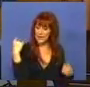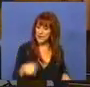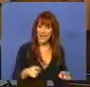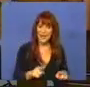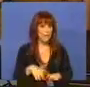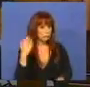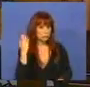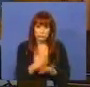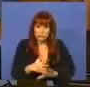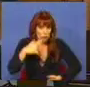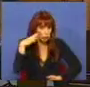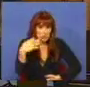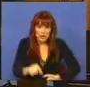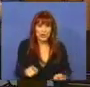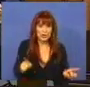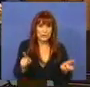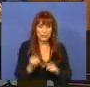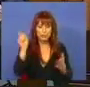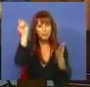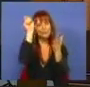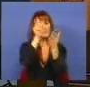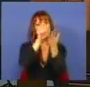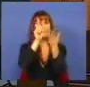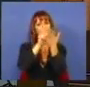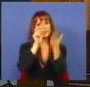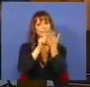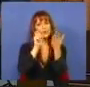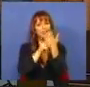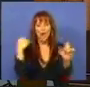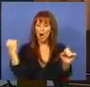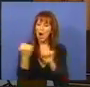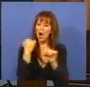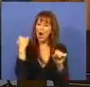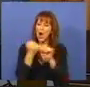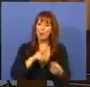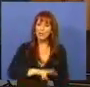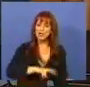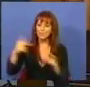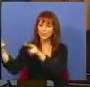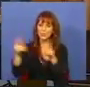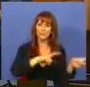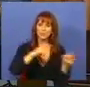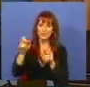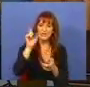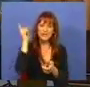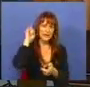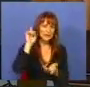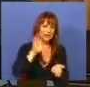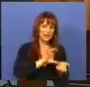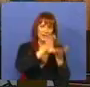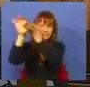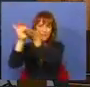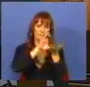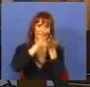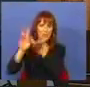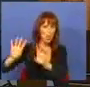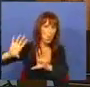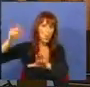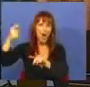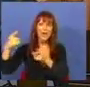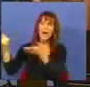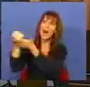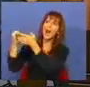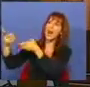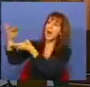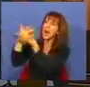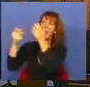simplesmente o registro das operações de transferência de capitais para qualquer praça